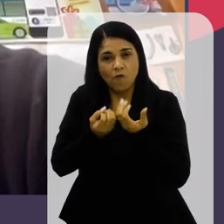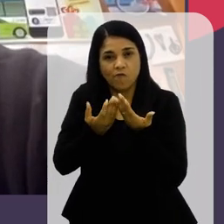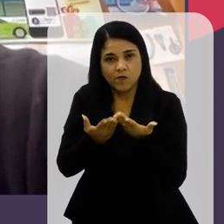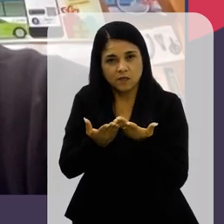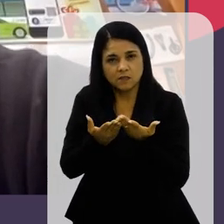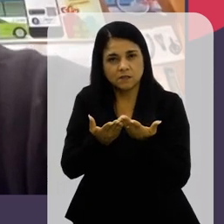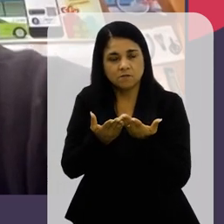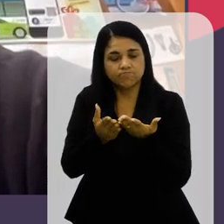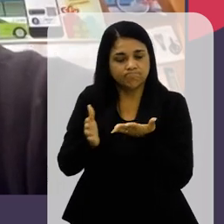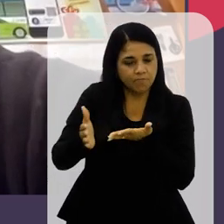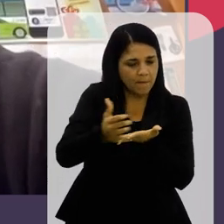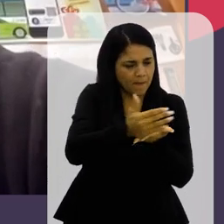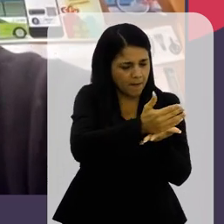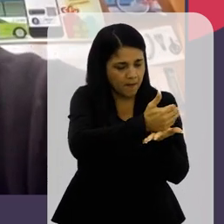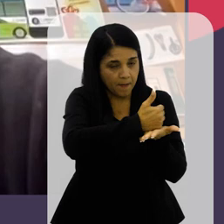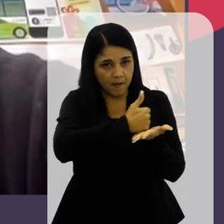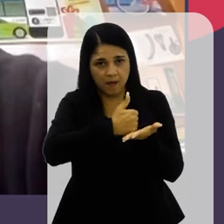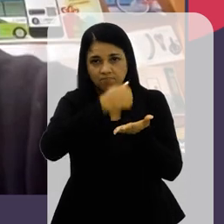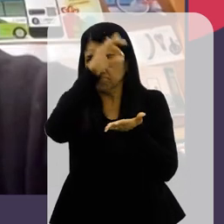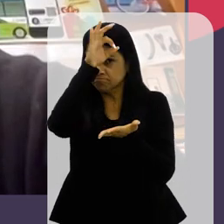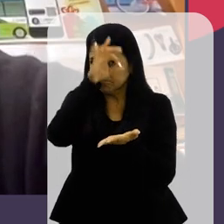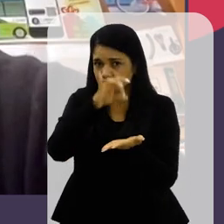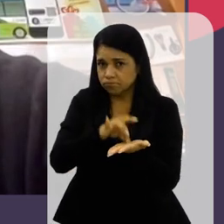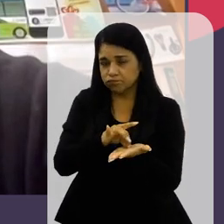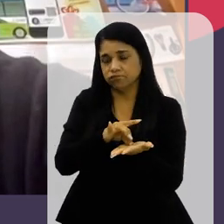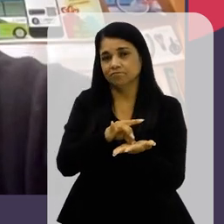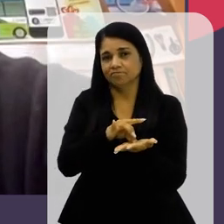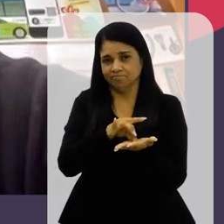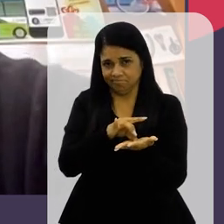ofereça Um conjunto Suficiente De dados